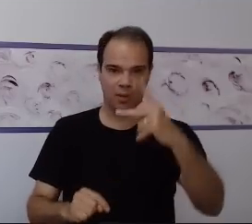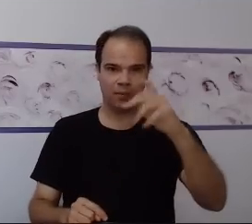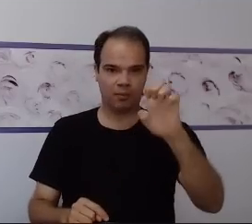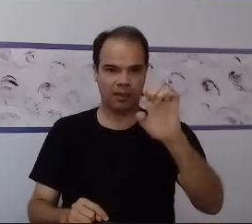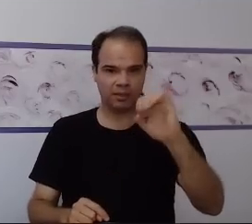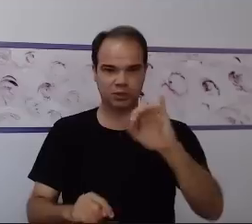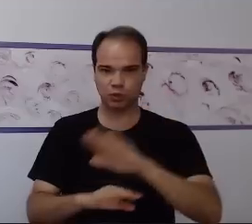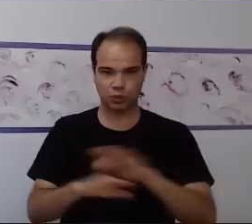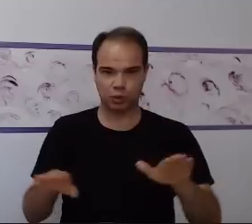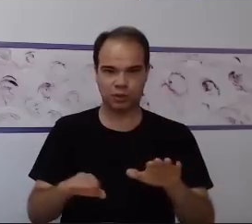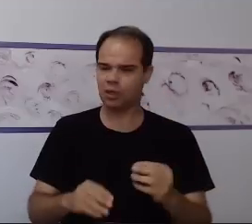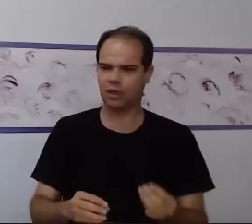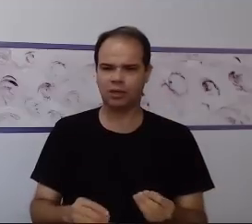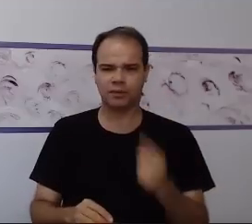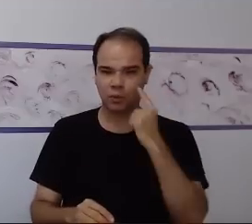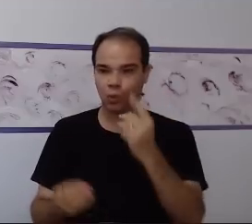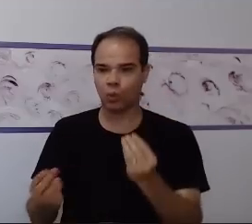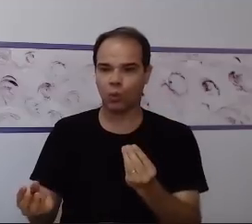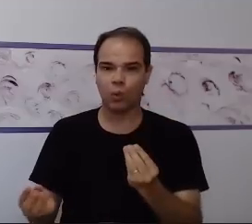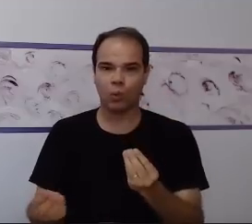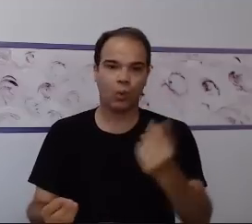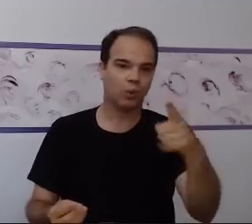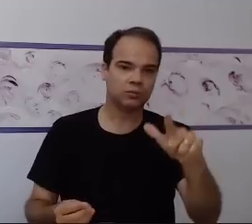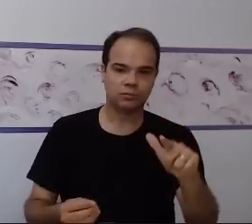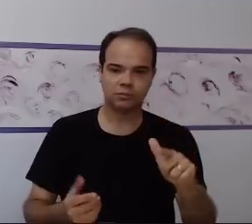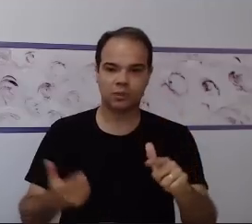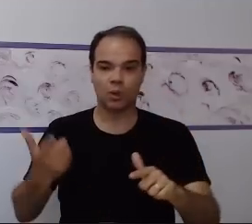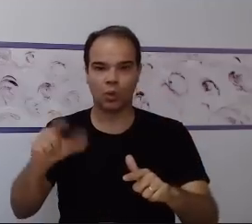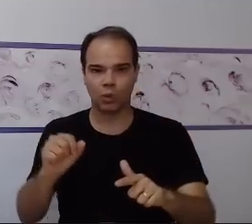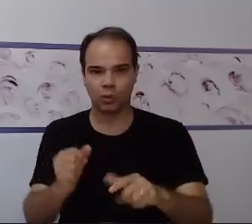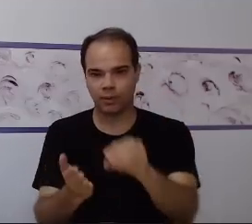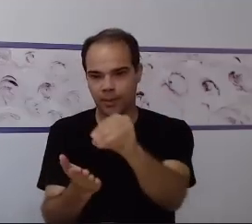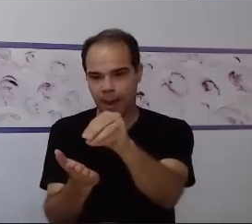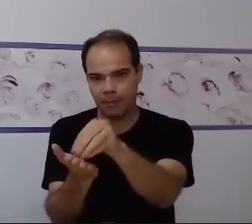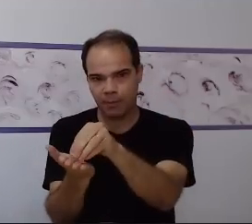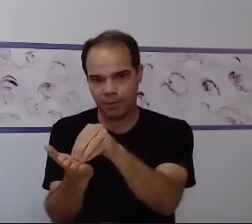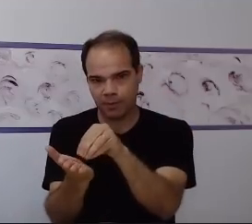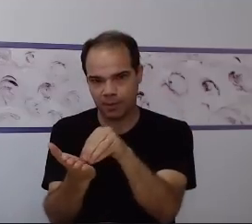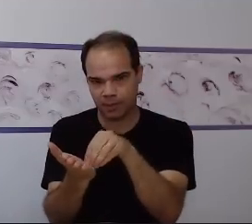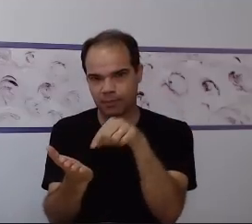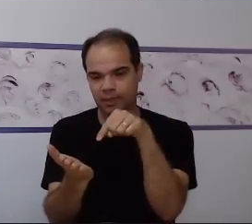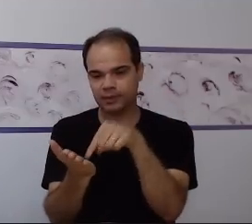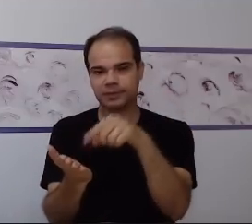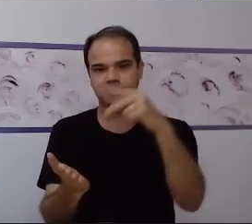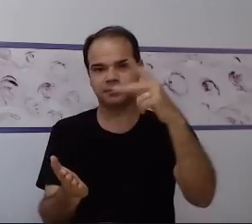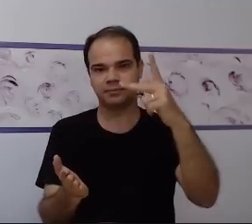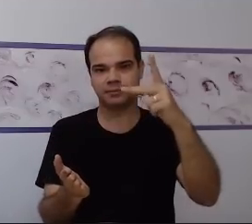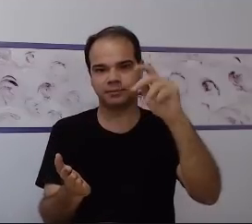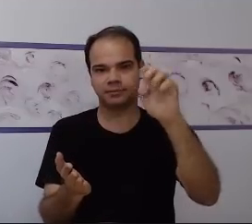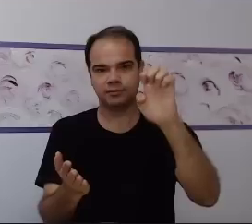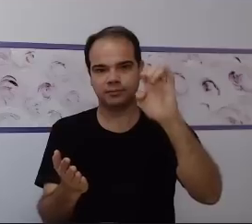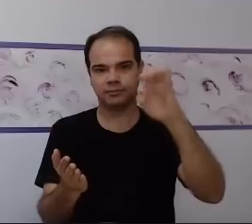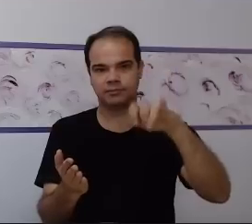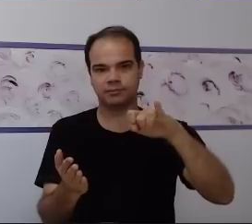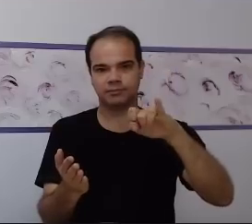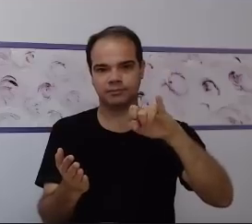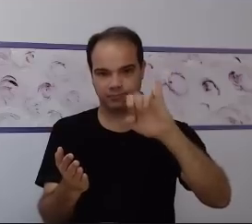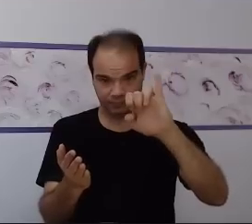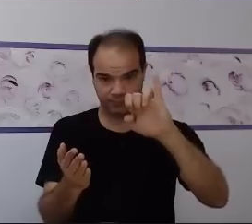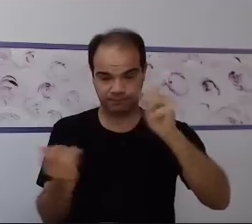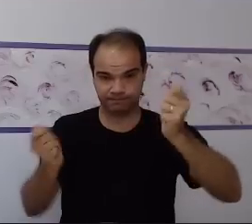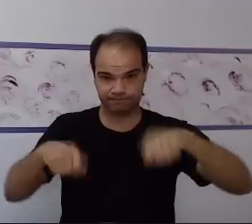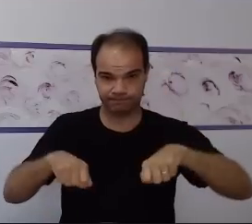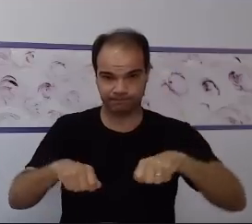E esses instrumentos que antecedem o PEI trazem essa base de conhecimento do indivíduo, para que as habilidades